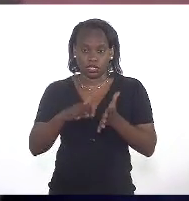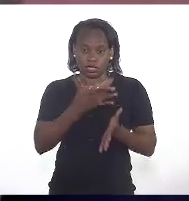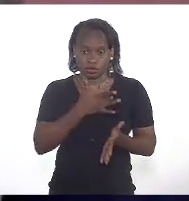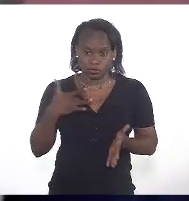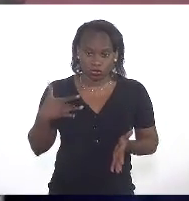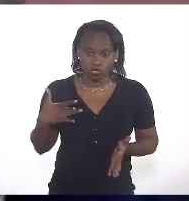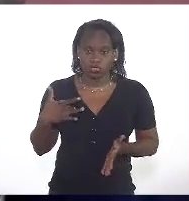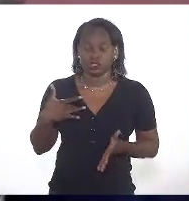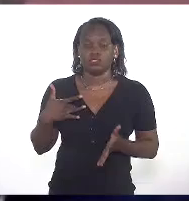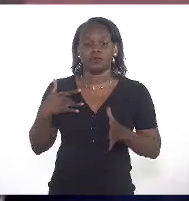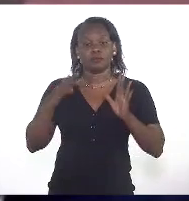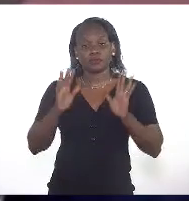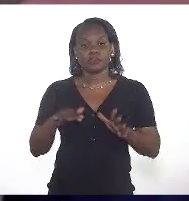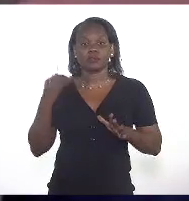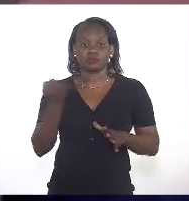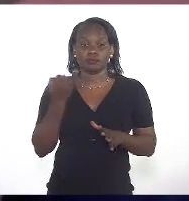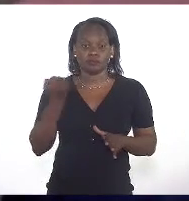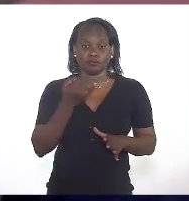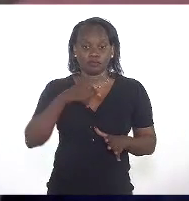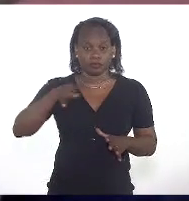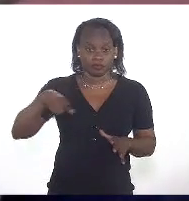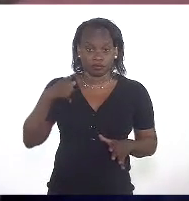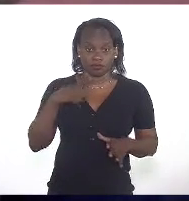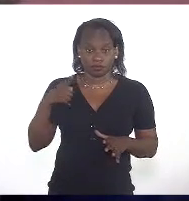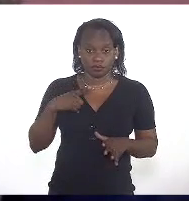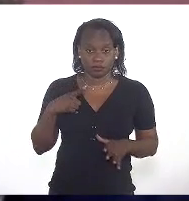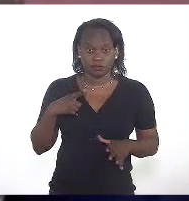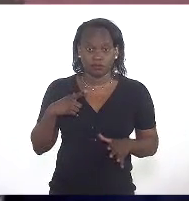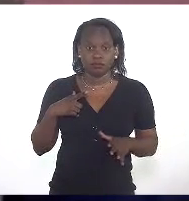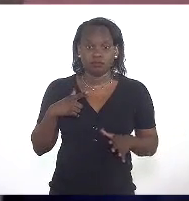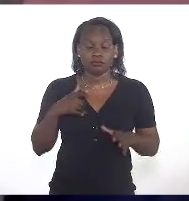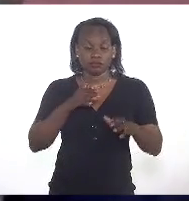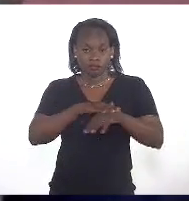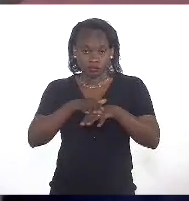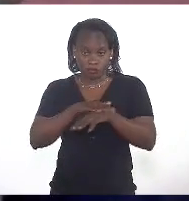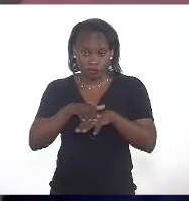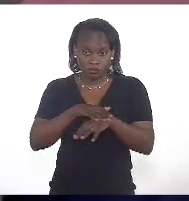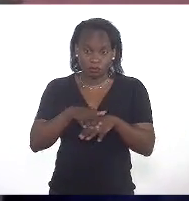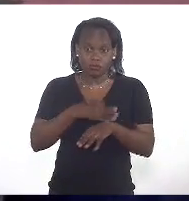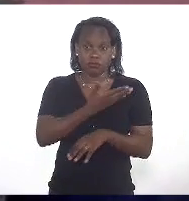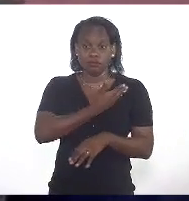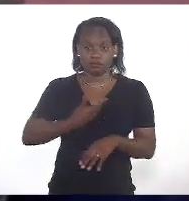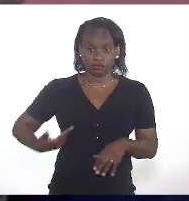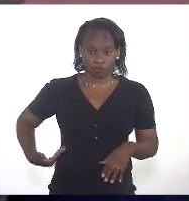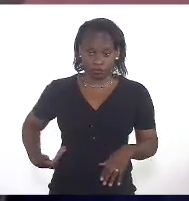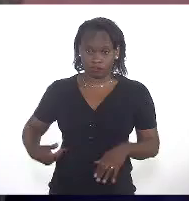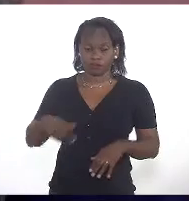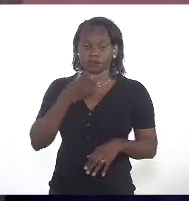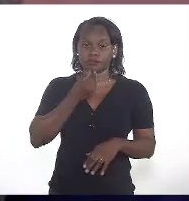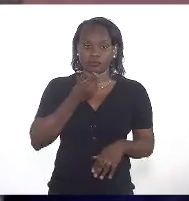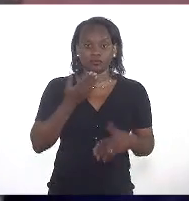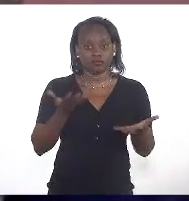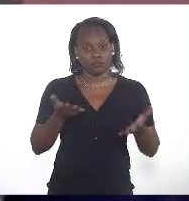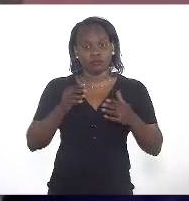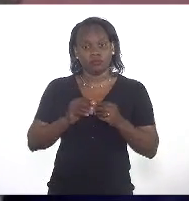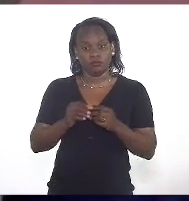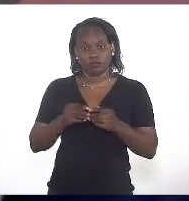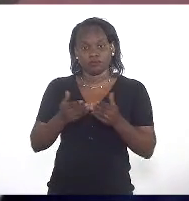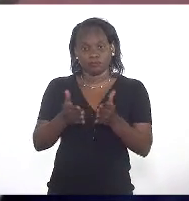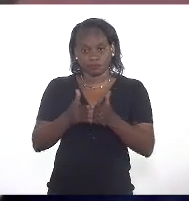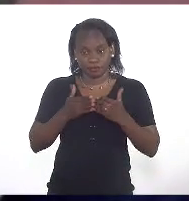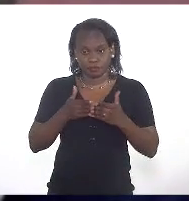saúde. Mas é importante a gente ter uma conversa com o governador. E aí, estendo essa